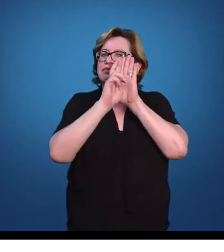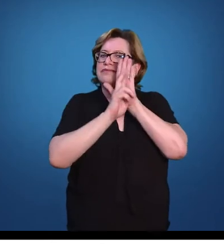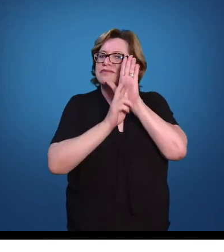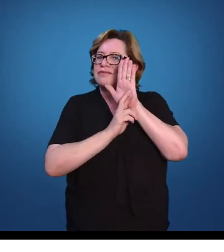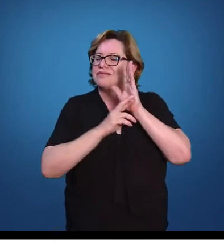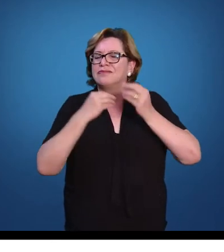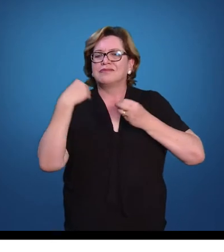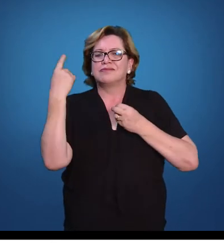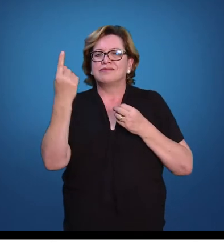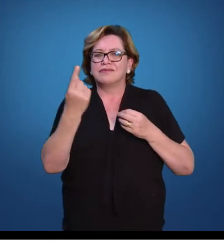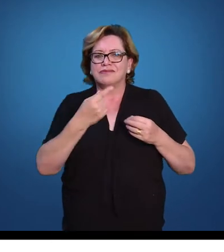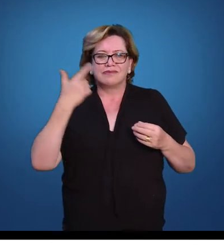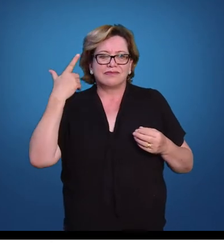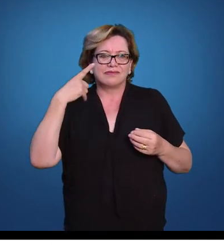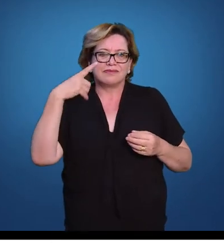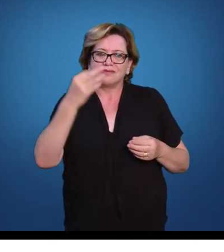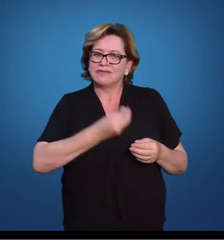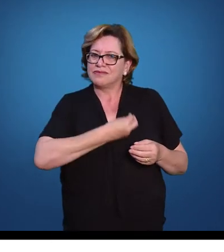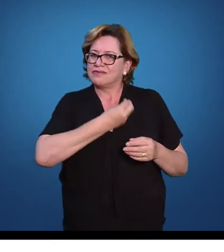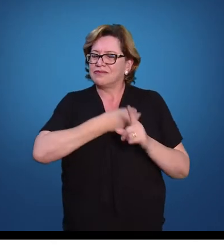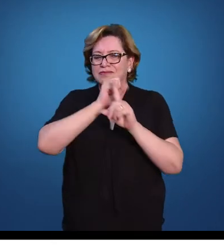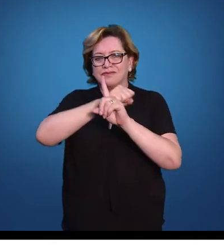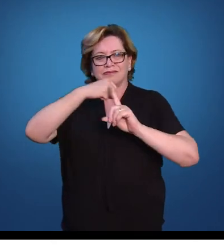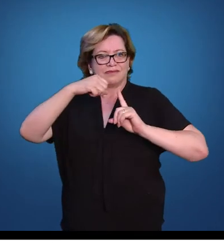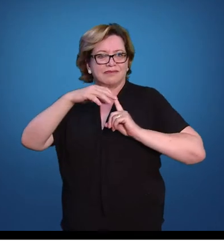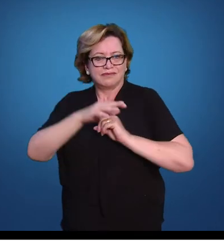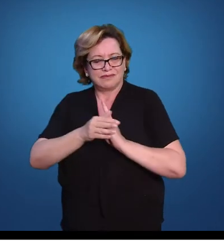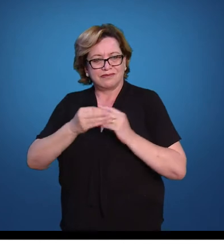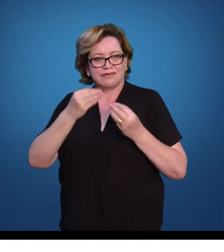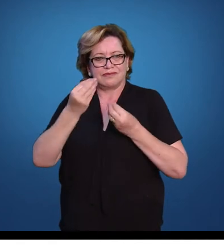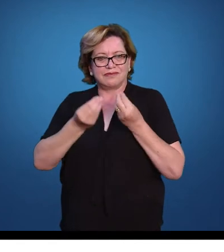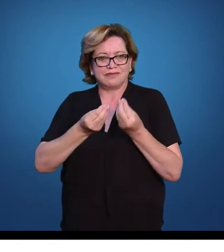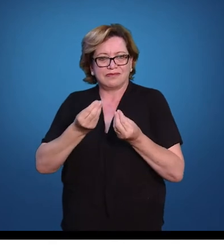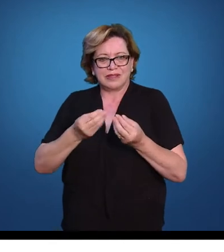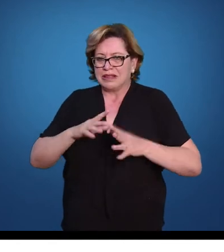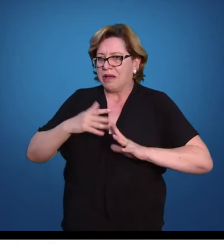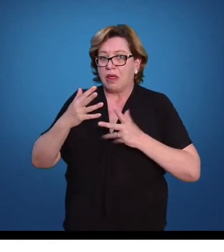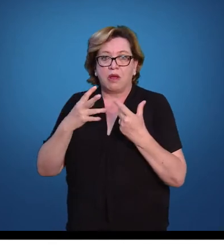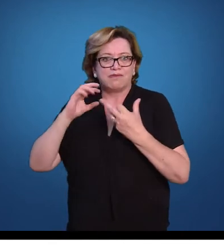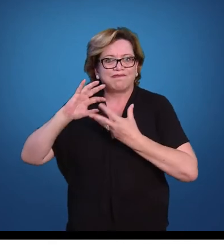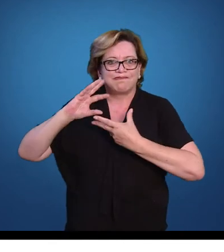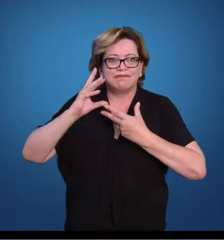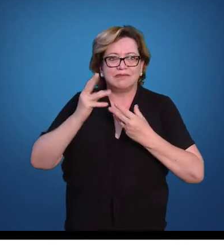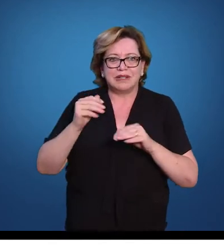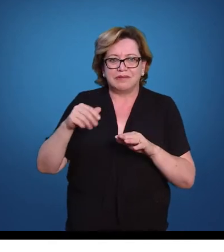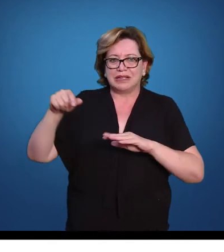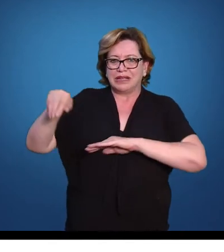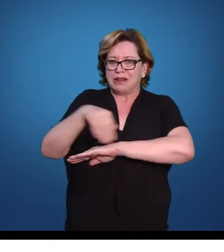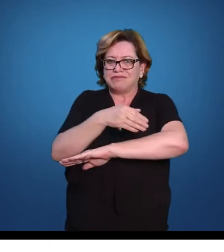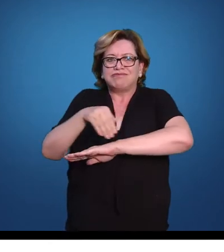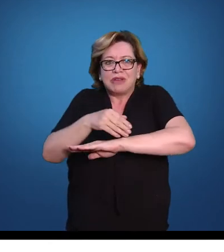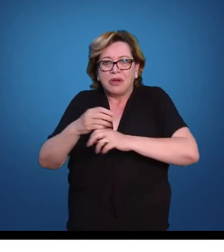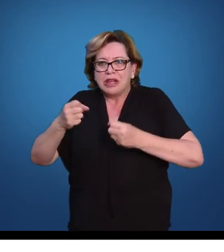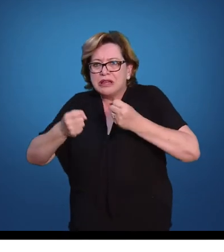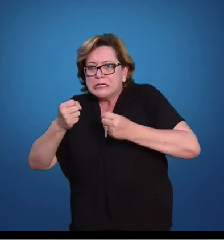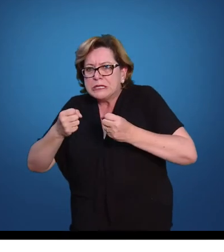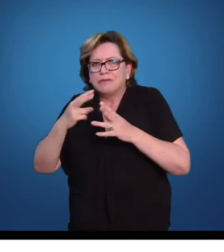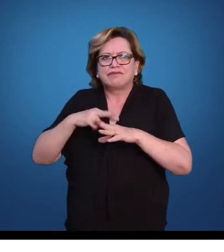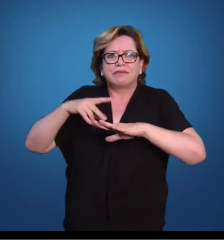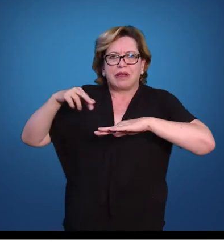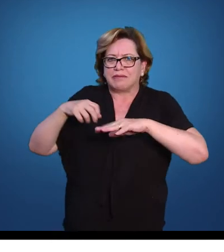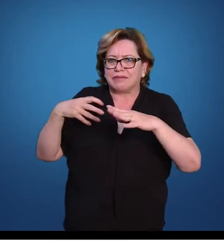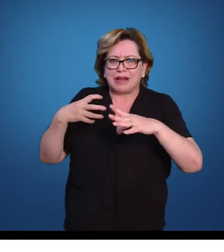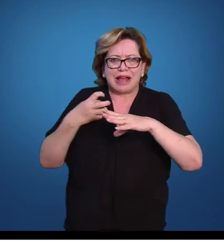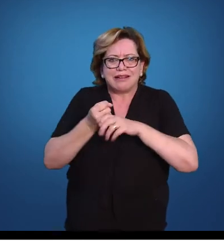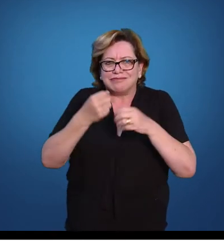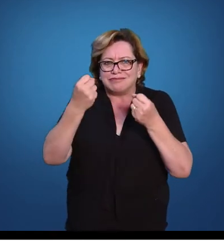normas, que a gente consegue conviver em sociedade e assim, não ser atropelada numa faixa de trânsito como essa que eu acabei